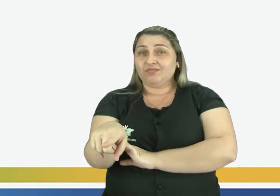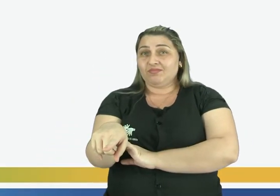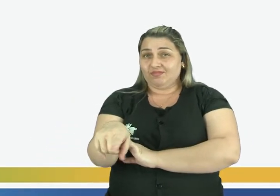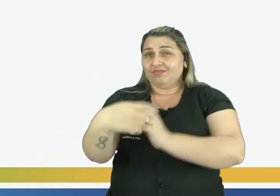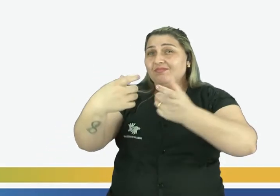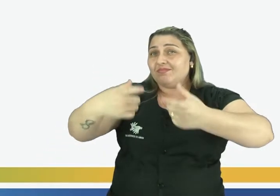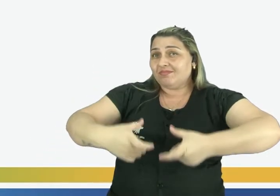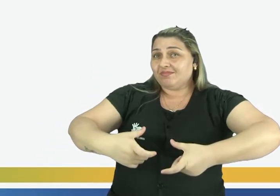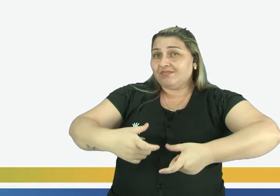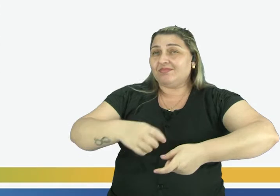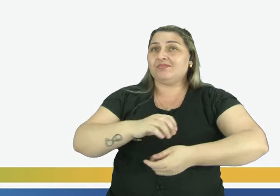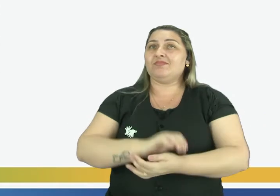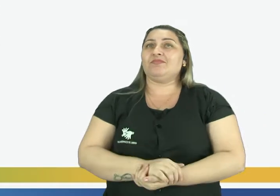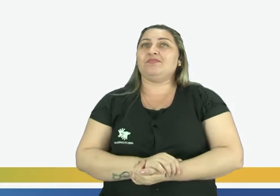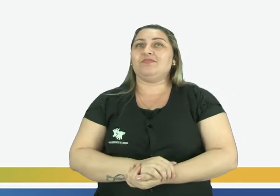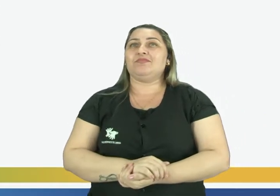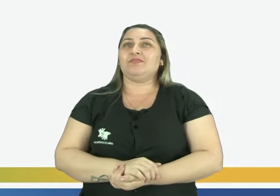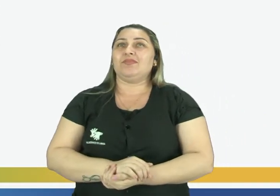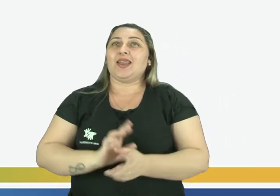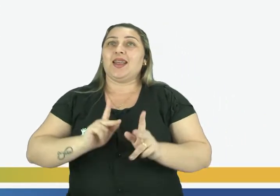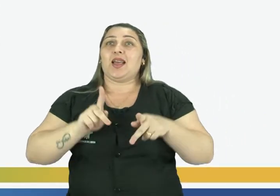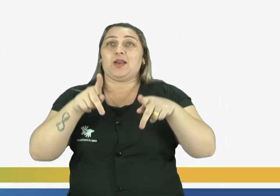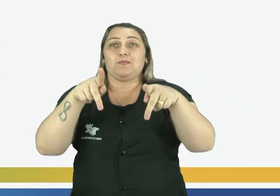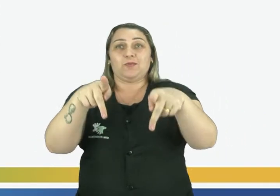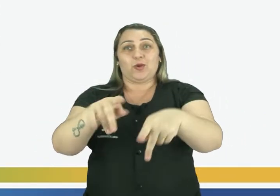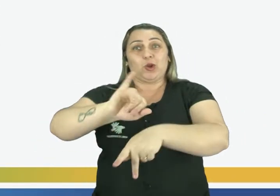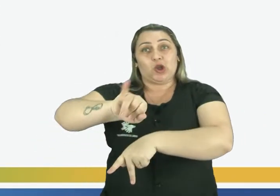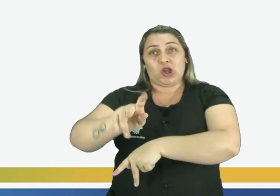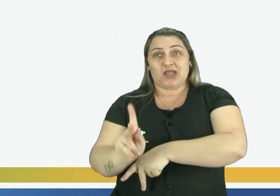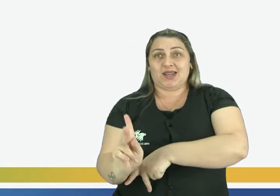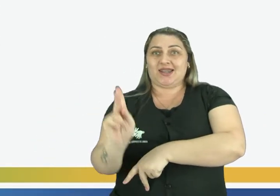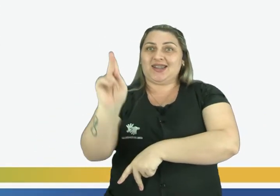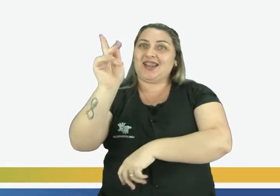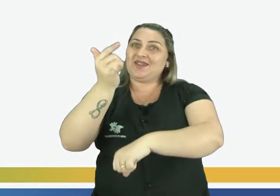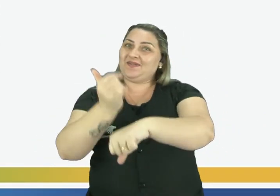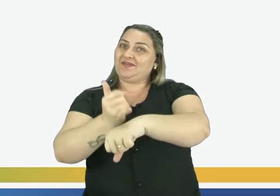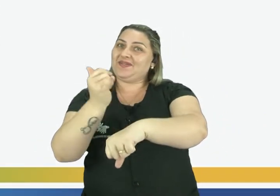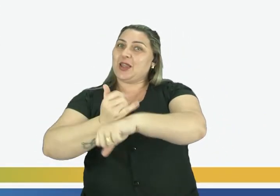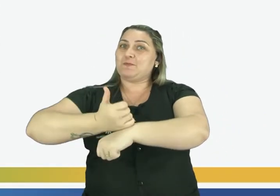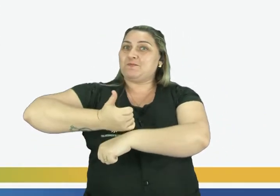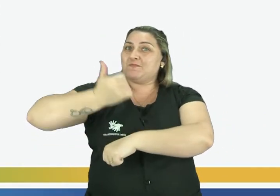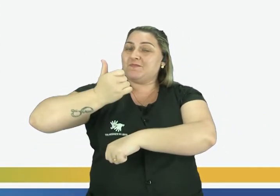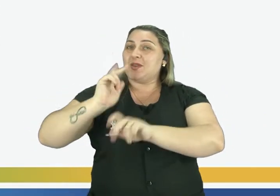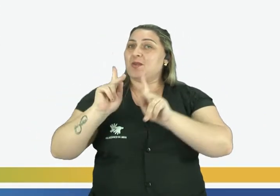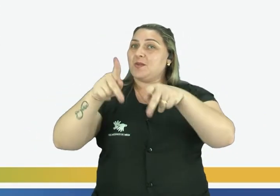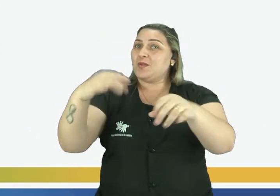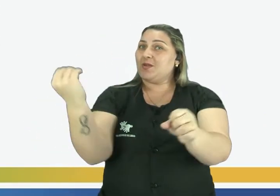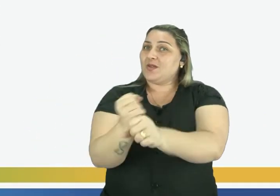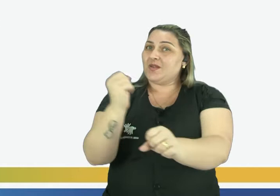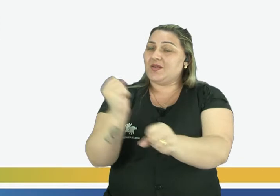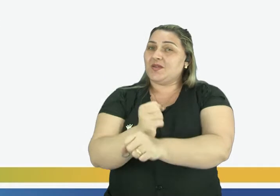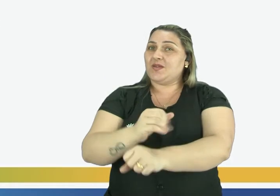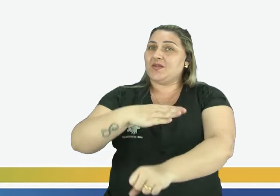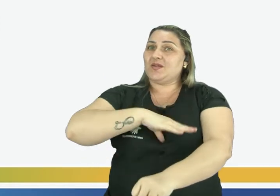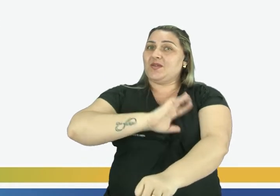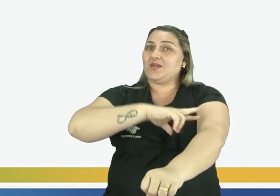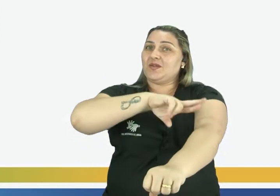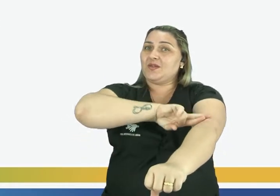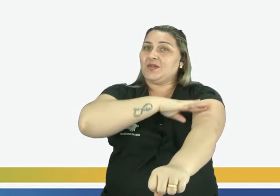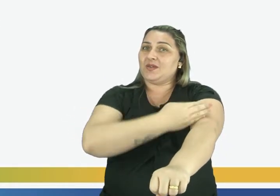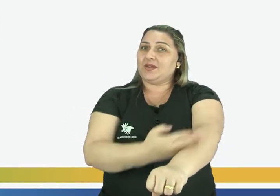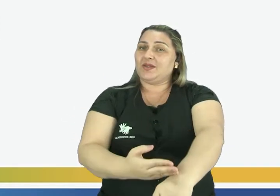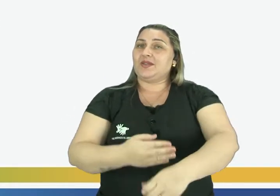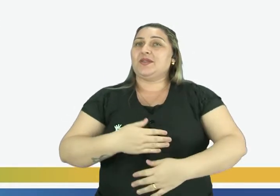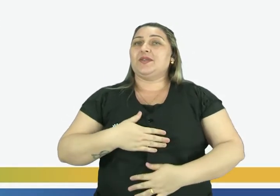lugar é? A ponte Juscelino Kubitschek. A primeira ponte que foi construída na cidade de Rio Branco.